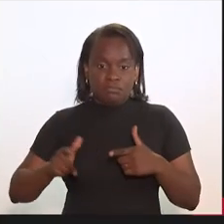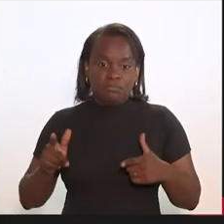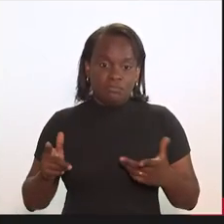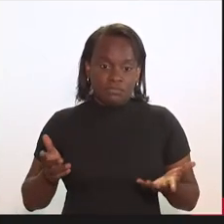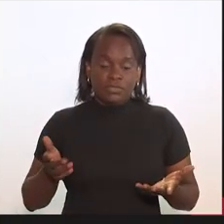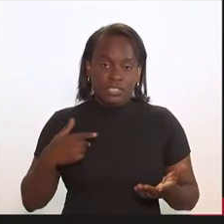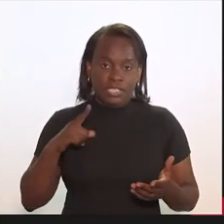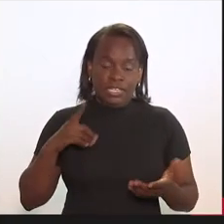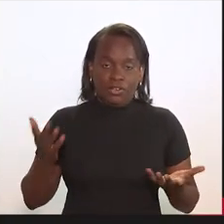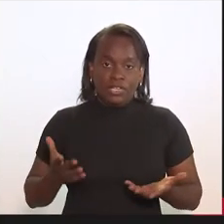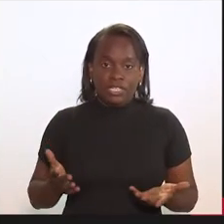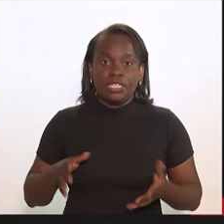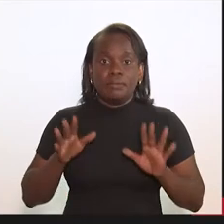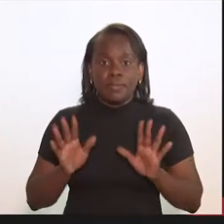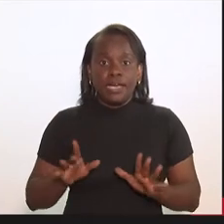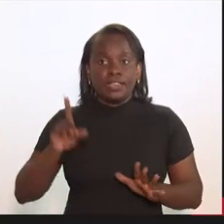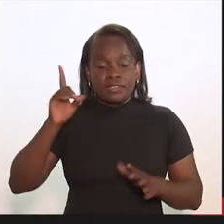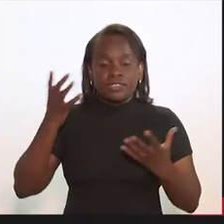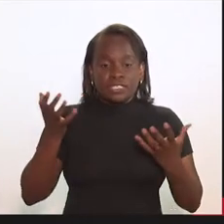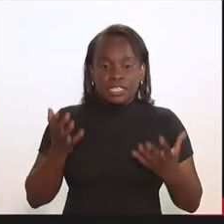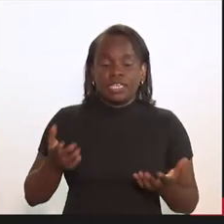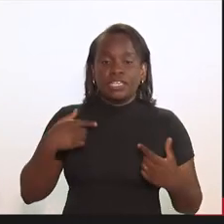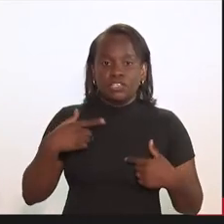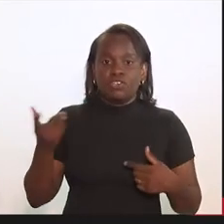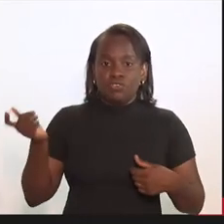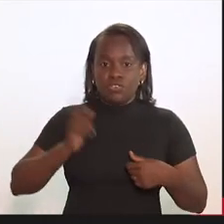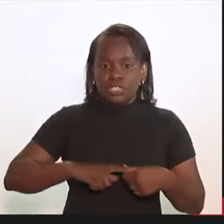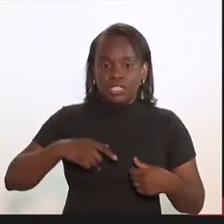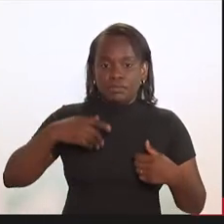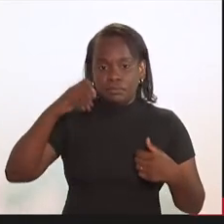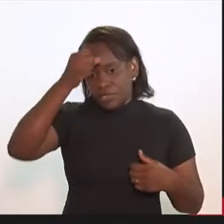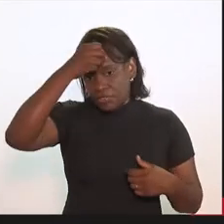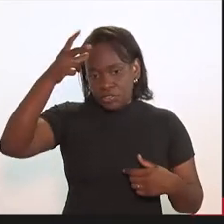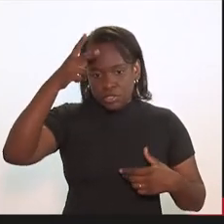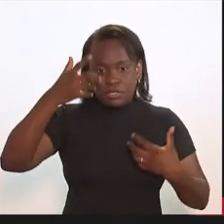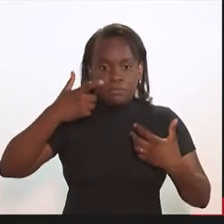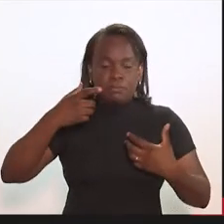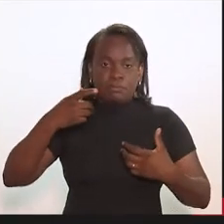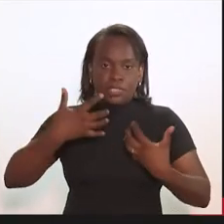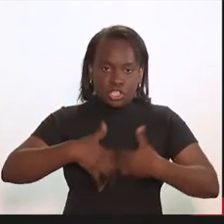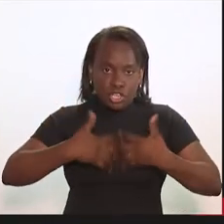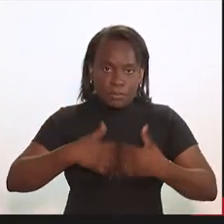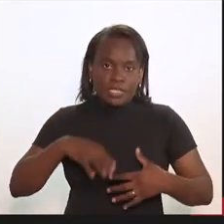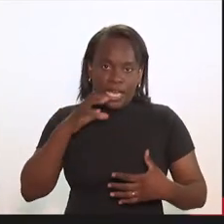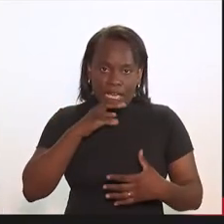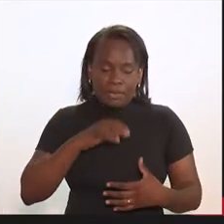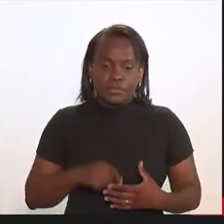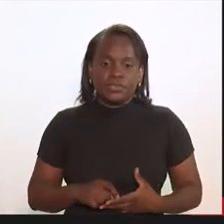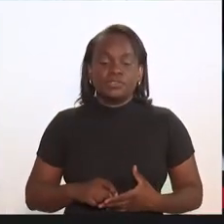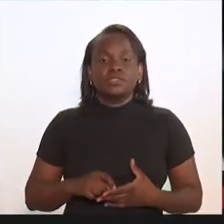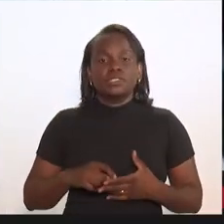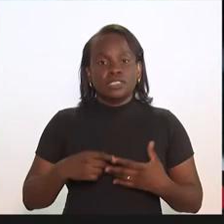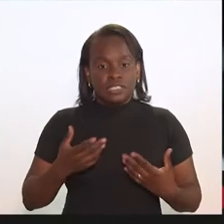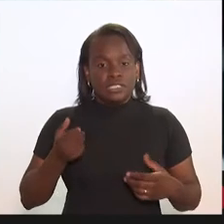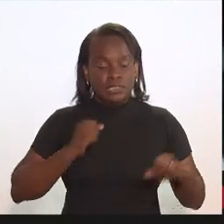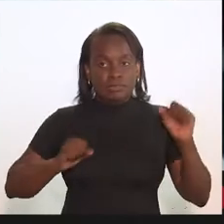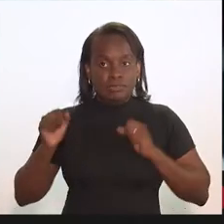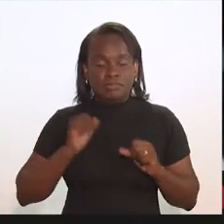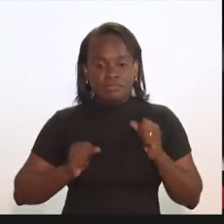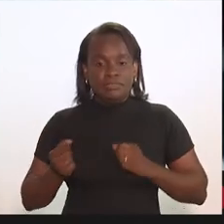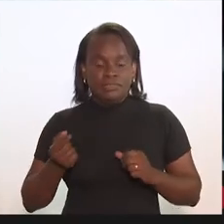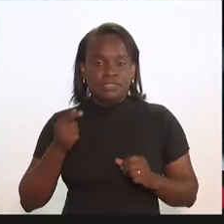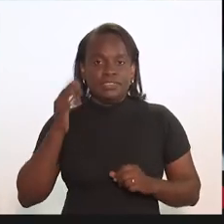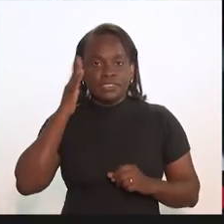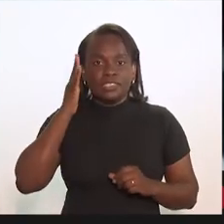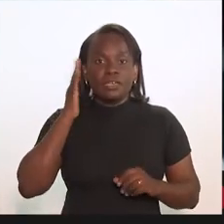problema que eu estou enfrentando, mas, se Deus quiser, eu vou assumir a prefeitura de Petrópolis o mais breve possível, e estou com muita